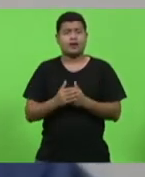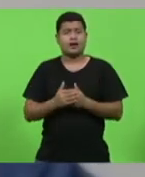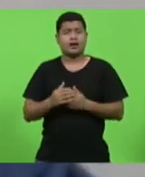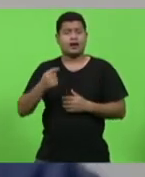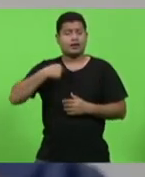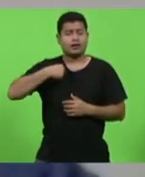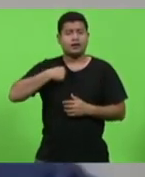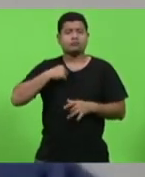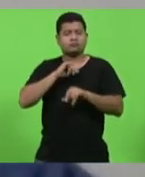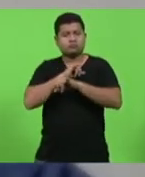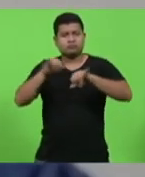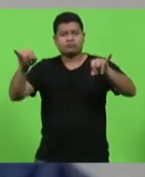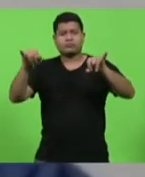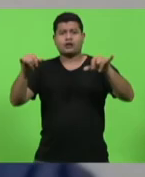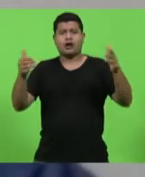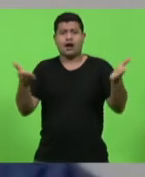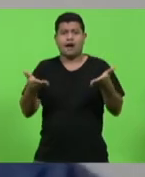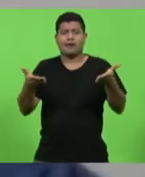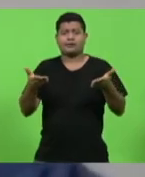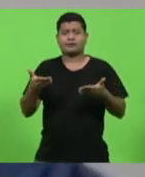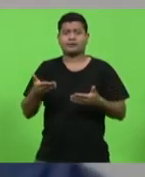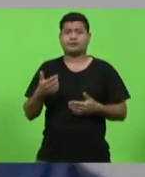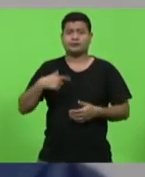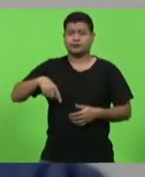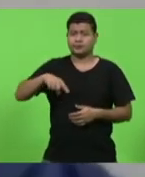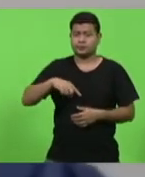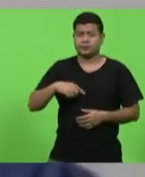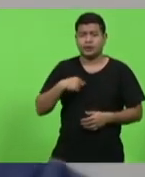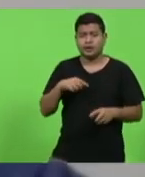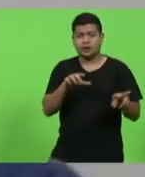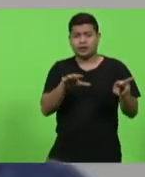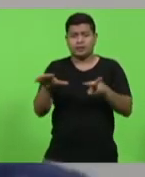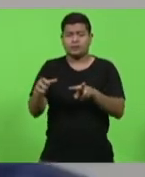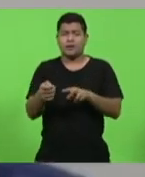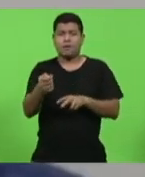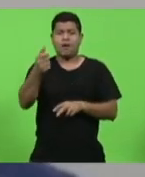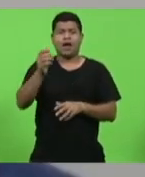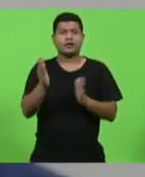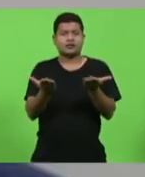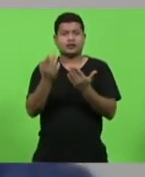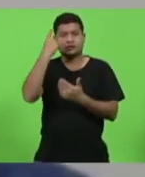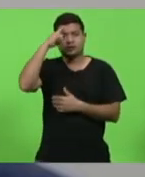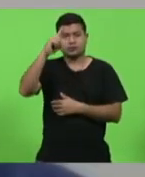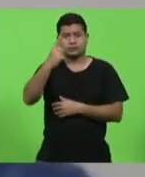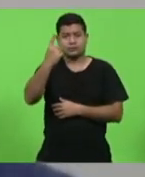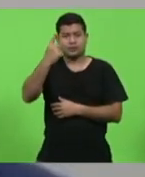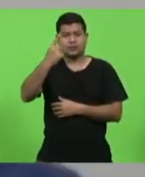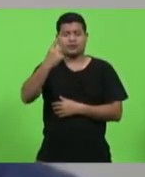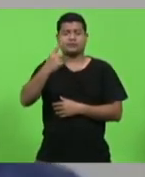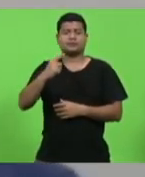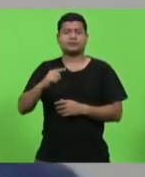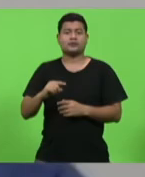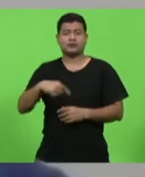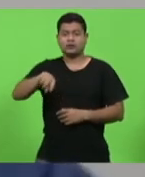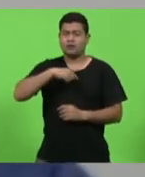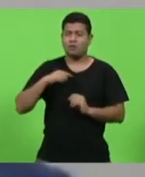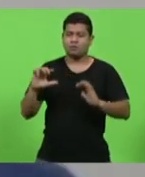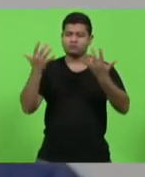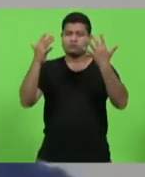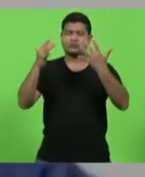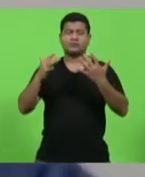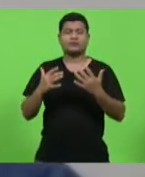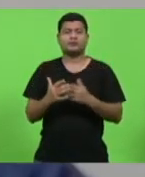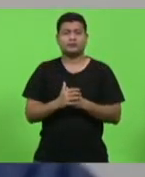recado neste dia em que nós estamos prestas a comemorar o dia do trabalhador e da